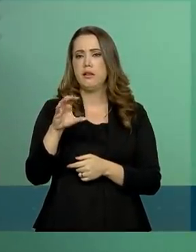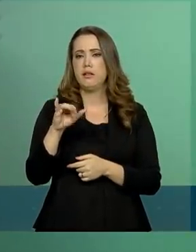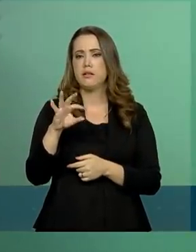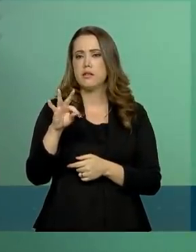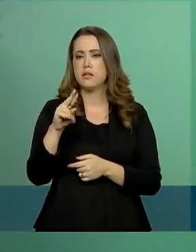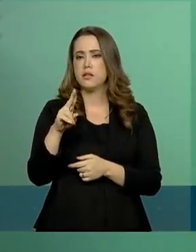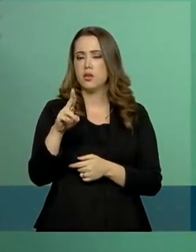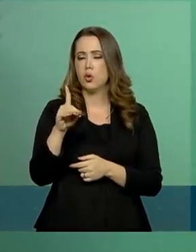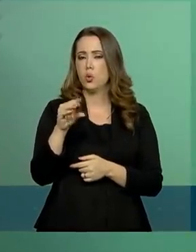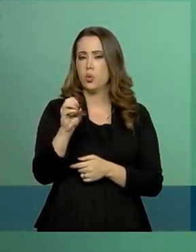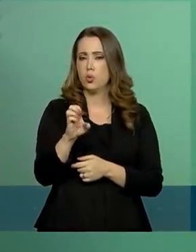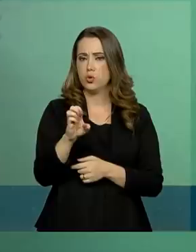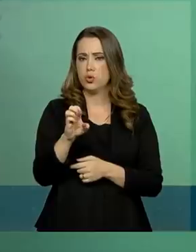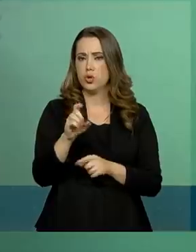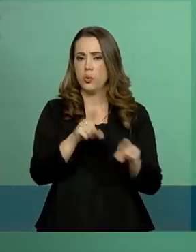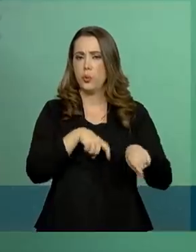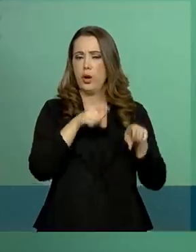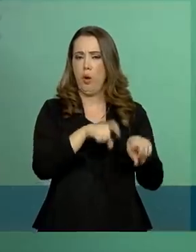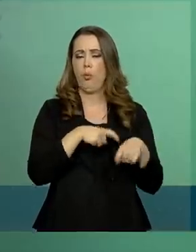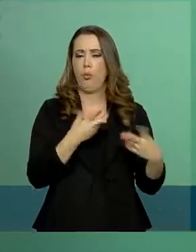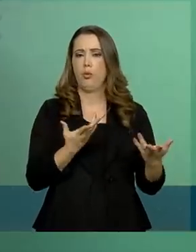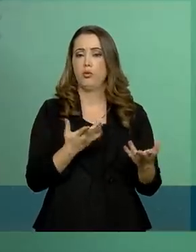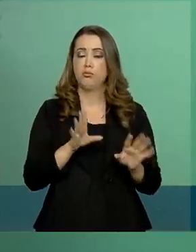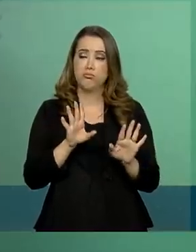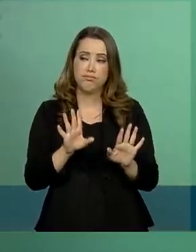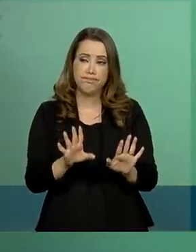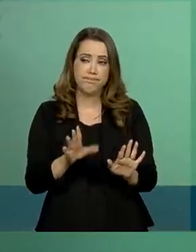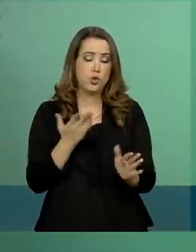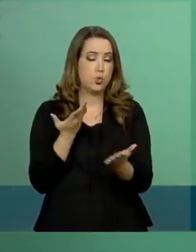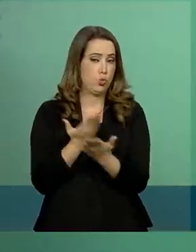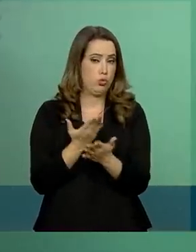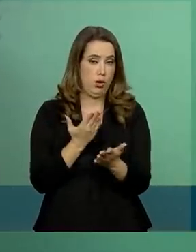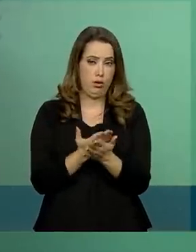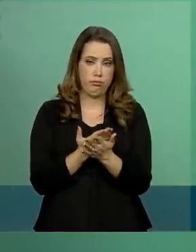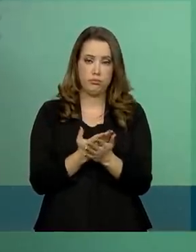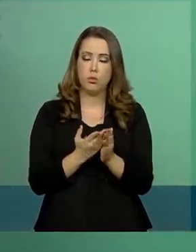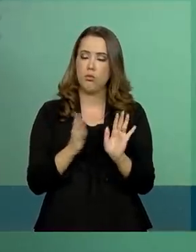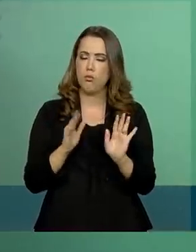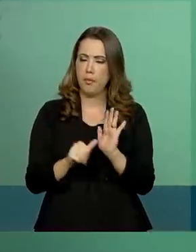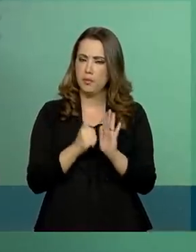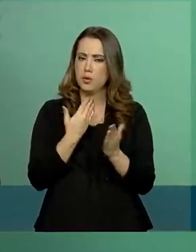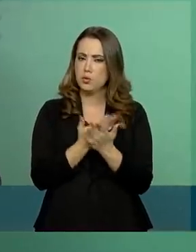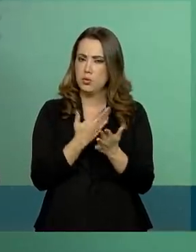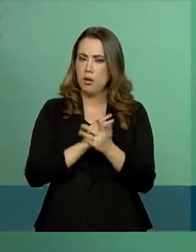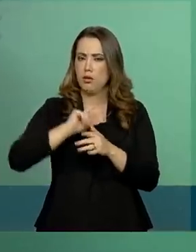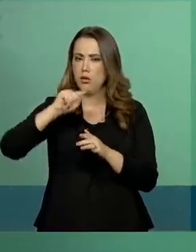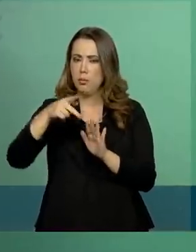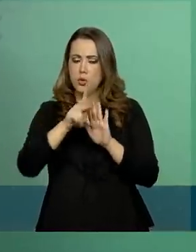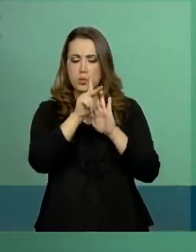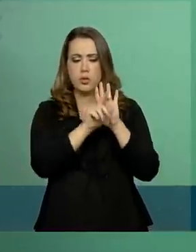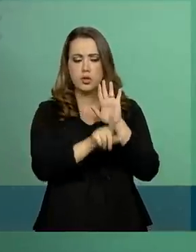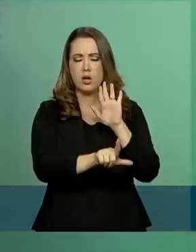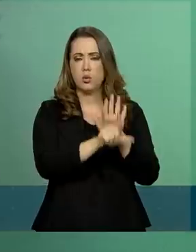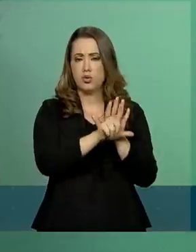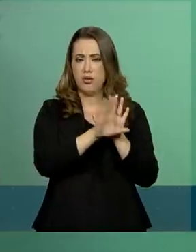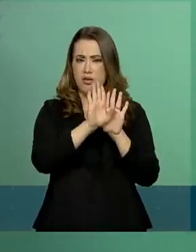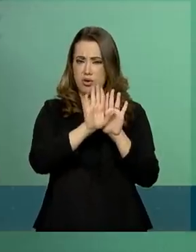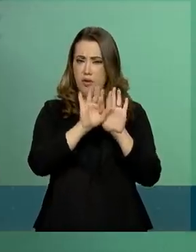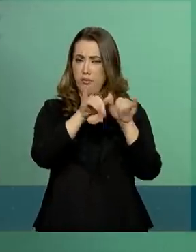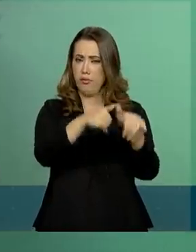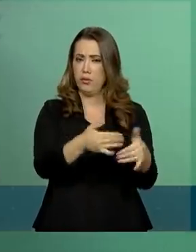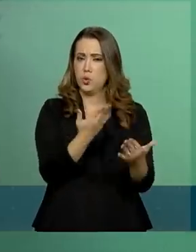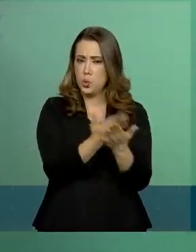aliás, citado hoje pelo presidente, ainda em fase de estudos pelo governo. E será enviado um projeto de lei assim que esses estudos